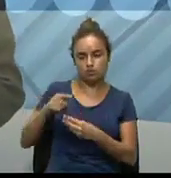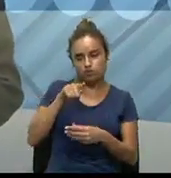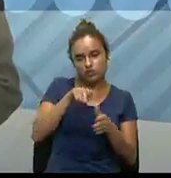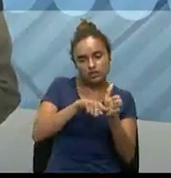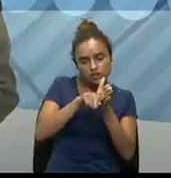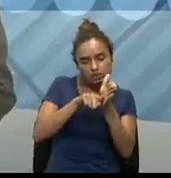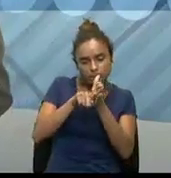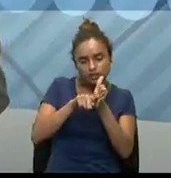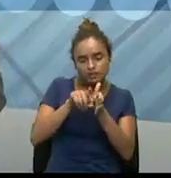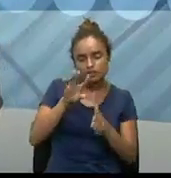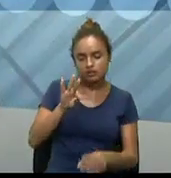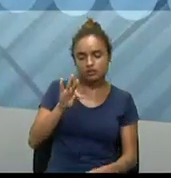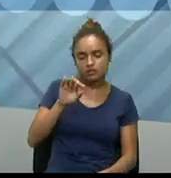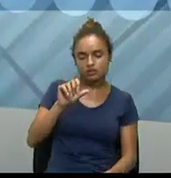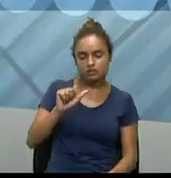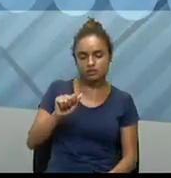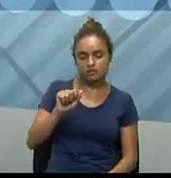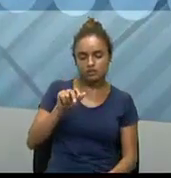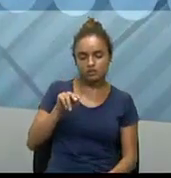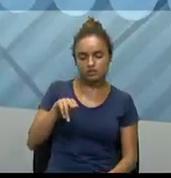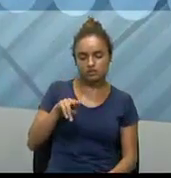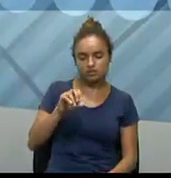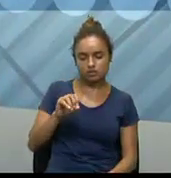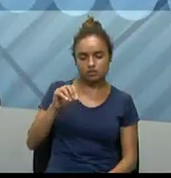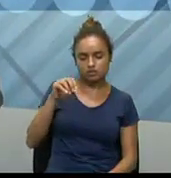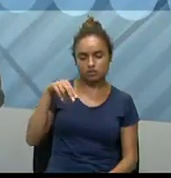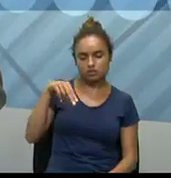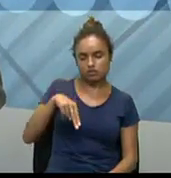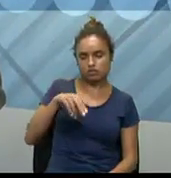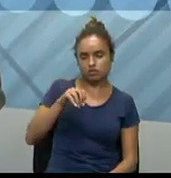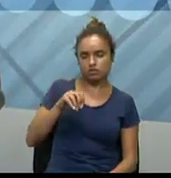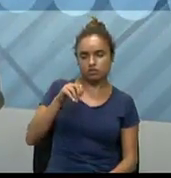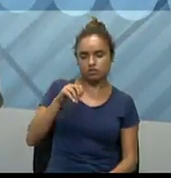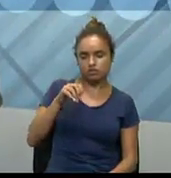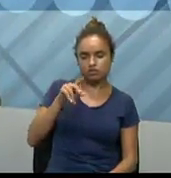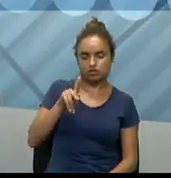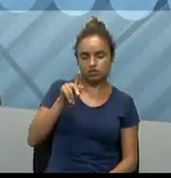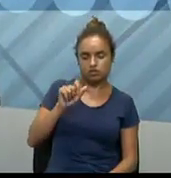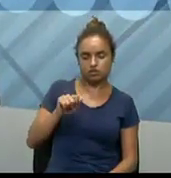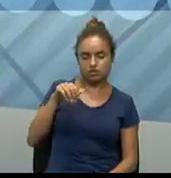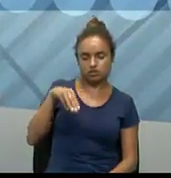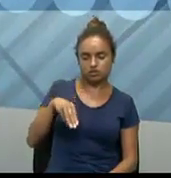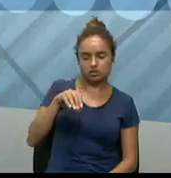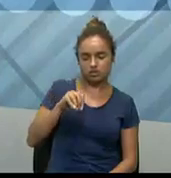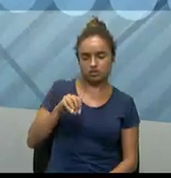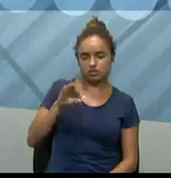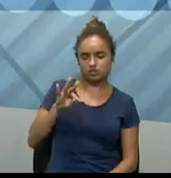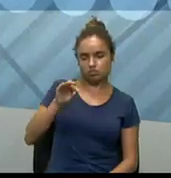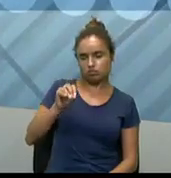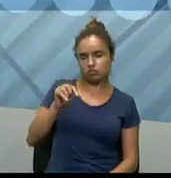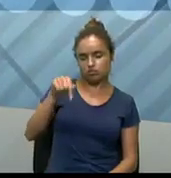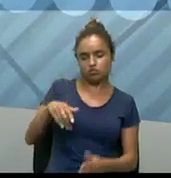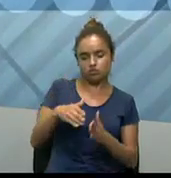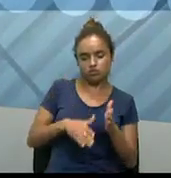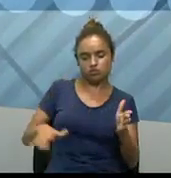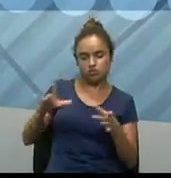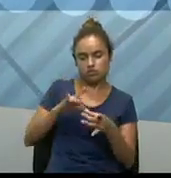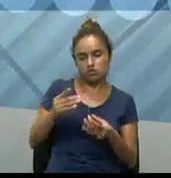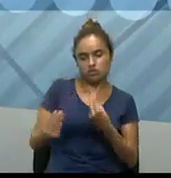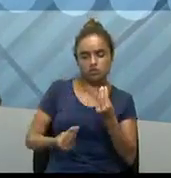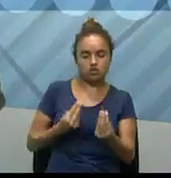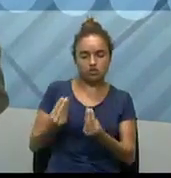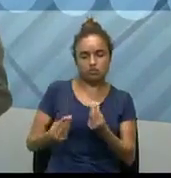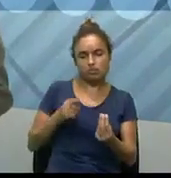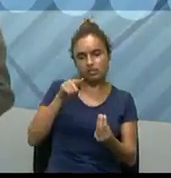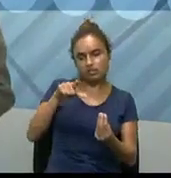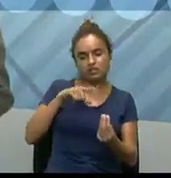Satoshi Nakamoto, um japonês, e aí, quando começou a estourar a Bitcoin, o pessoal foi lá, falou assim, senhor